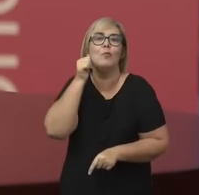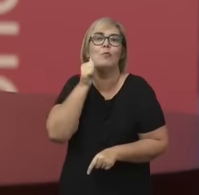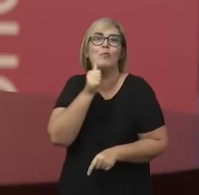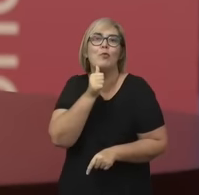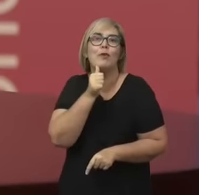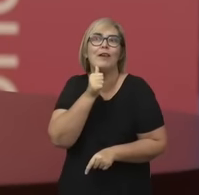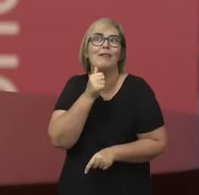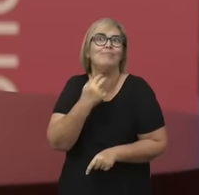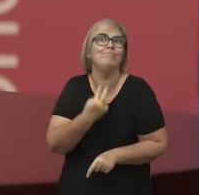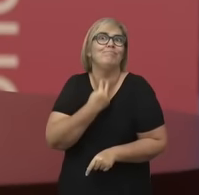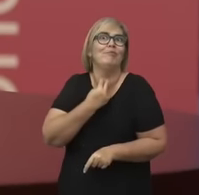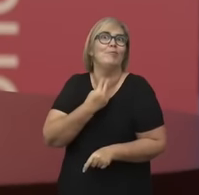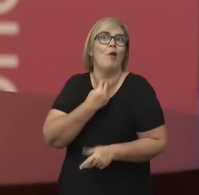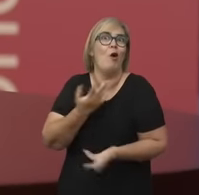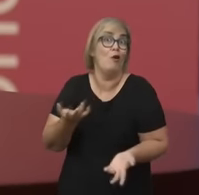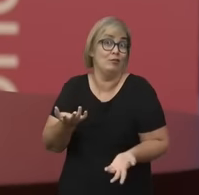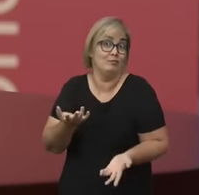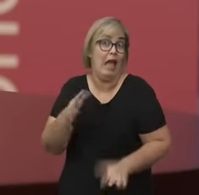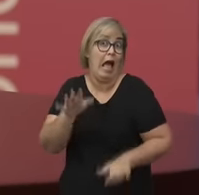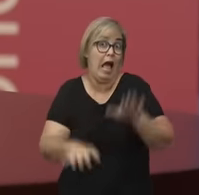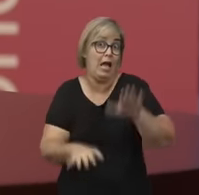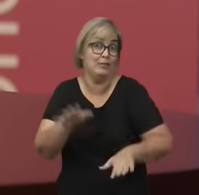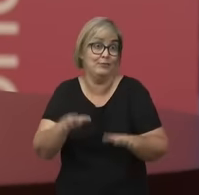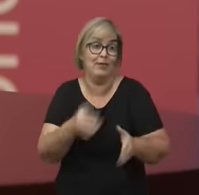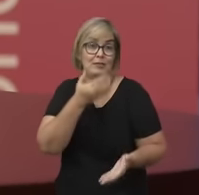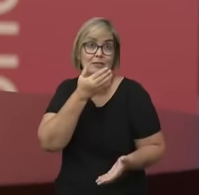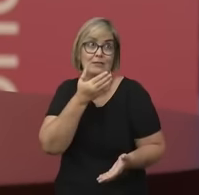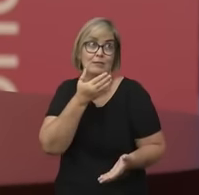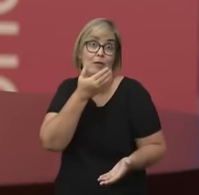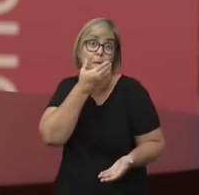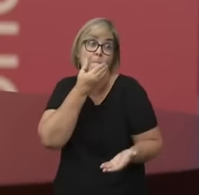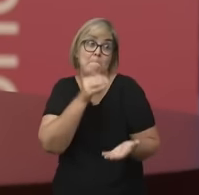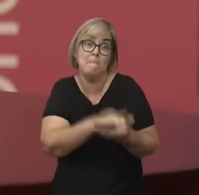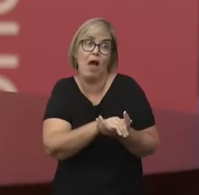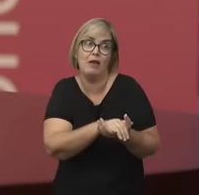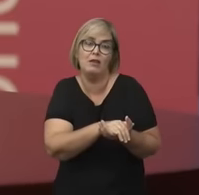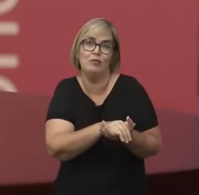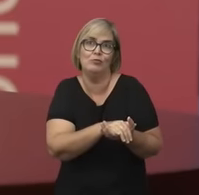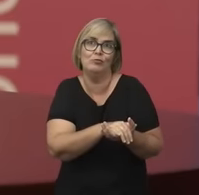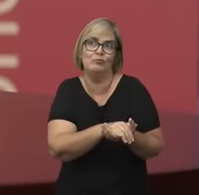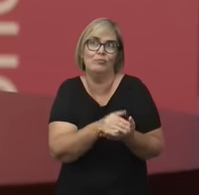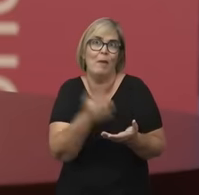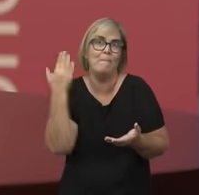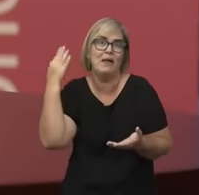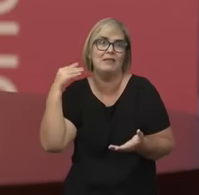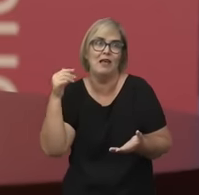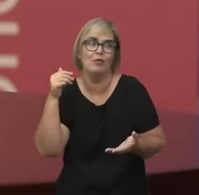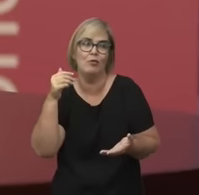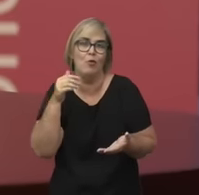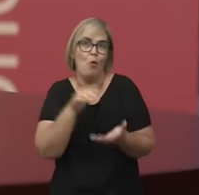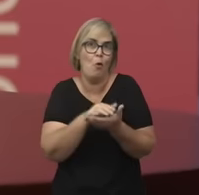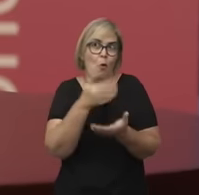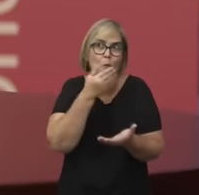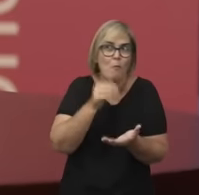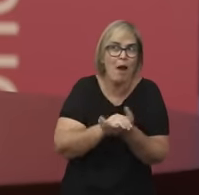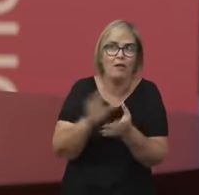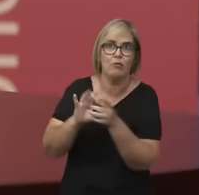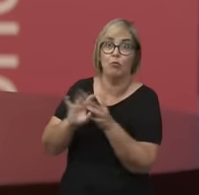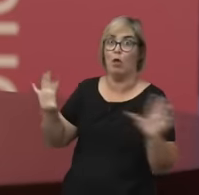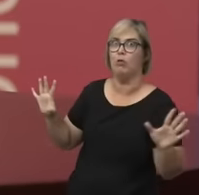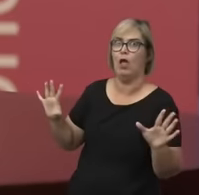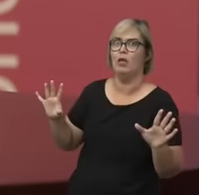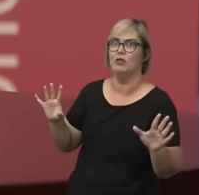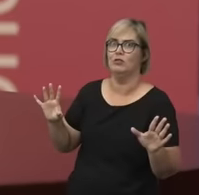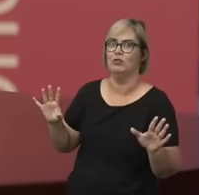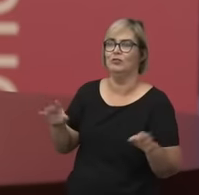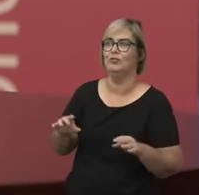eram casadas e os maridos precisavam da permissão dos maridos, seja porque não iam ser levadas a